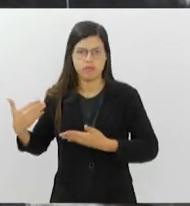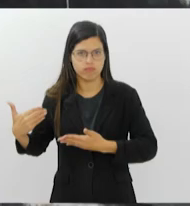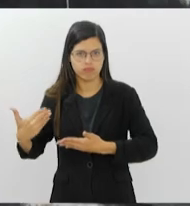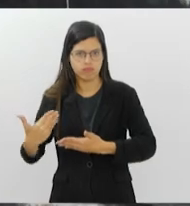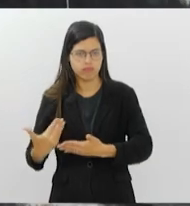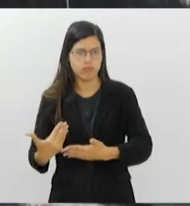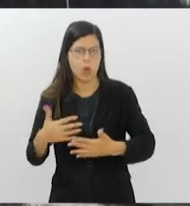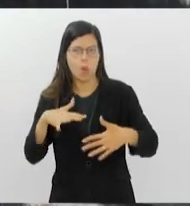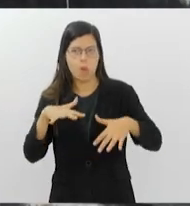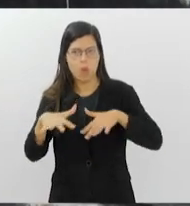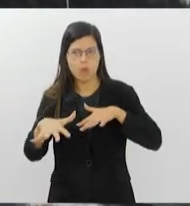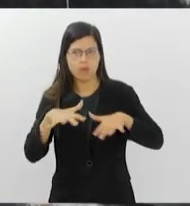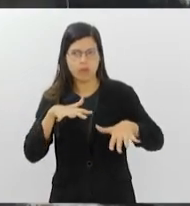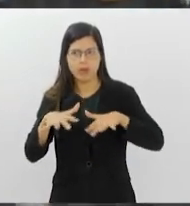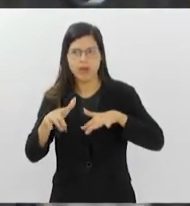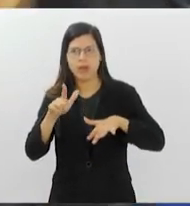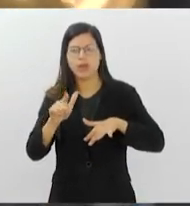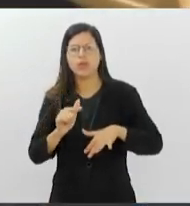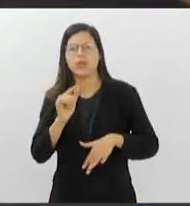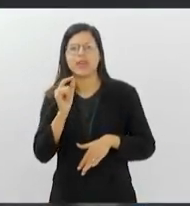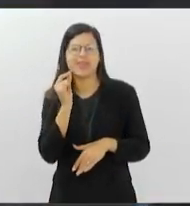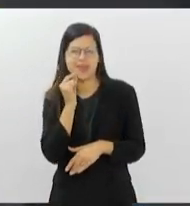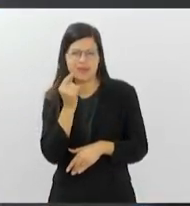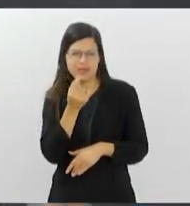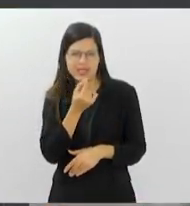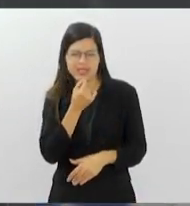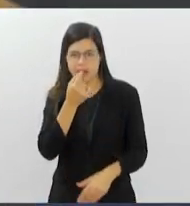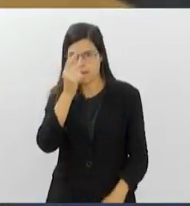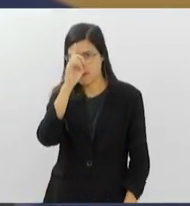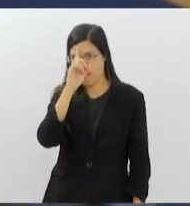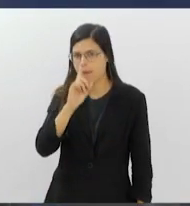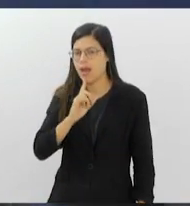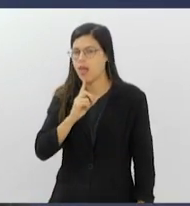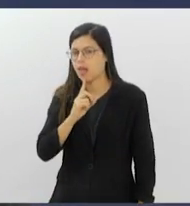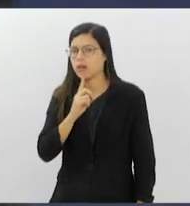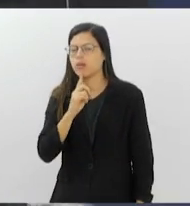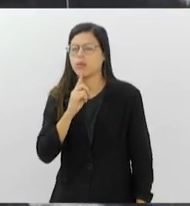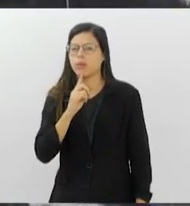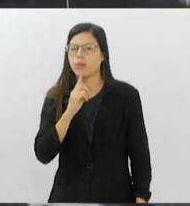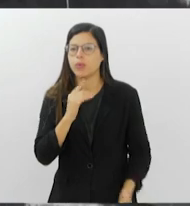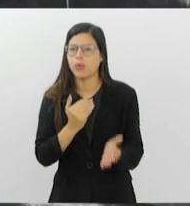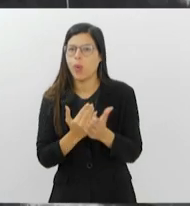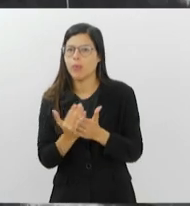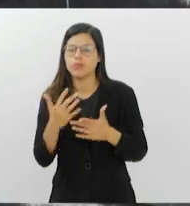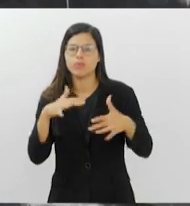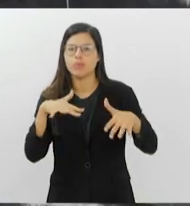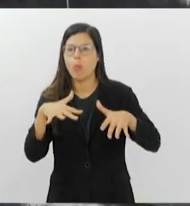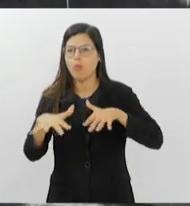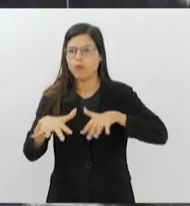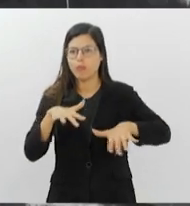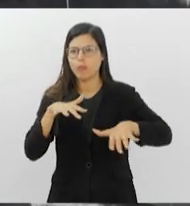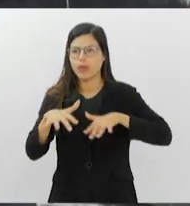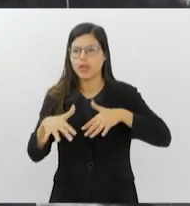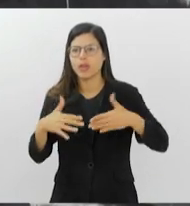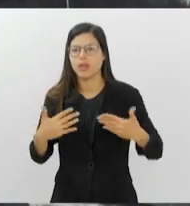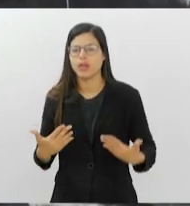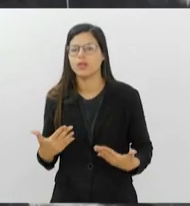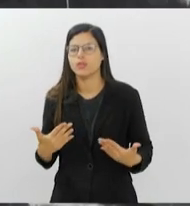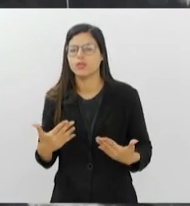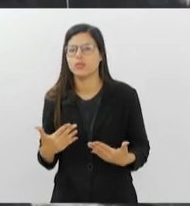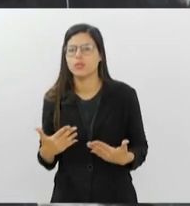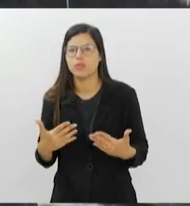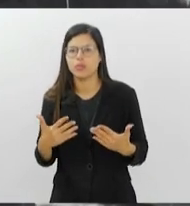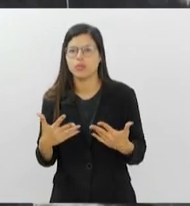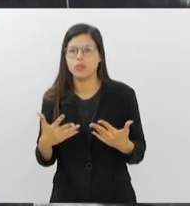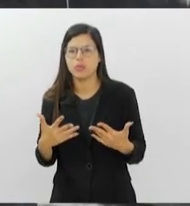conhecido como Setembro Amarelo que se iniciou como um movimento chamando a atenção